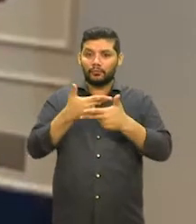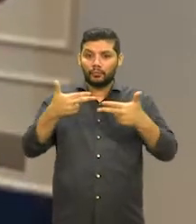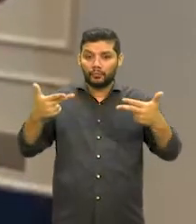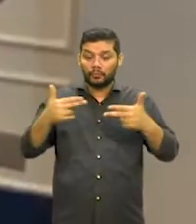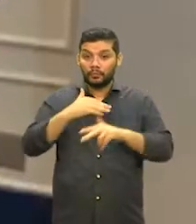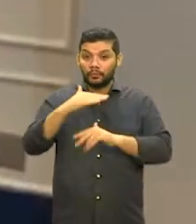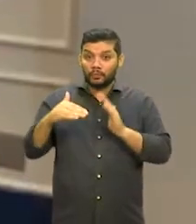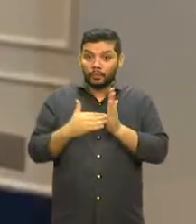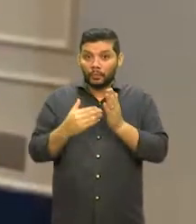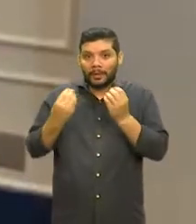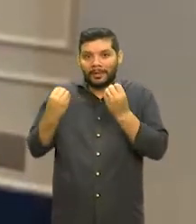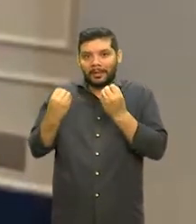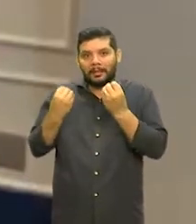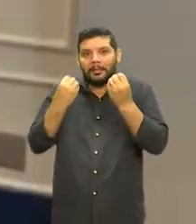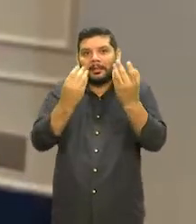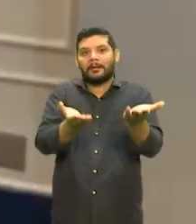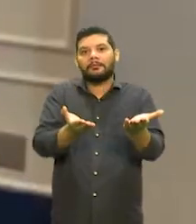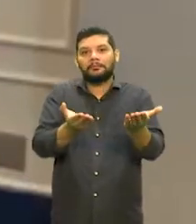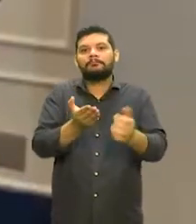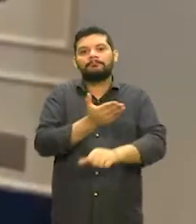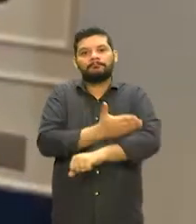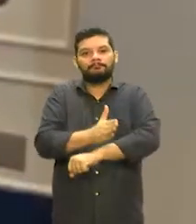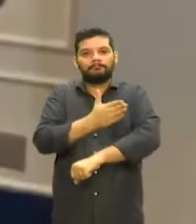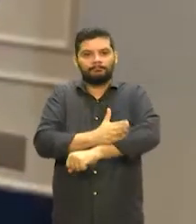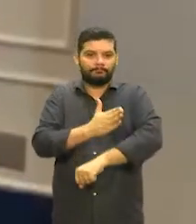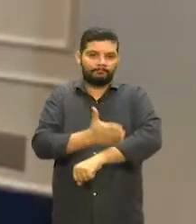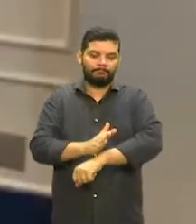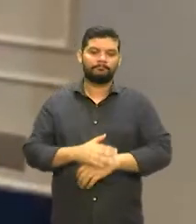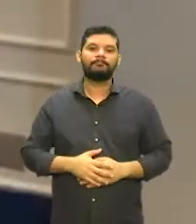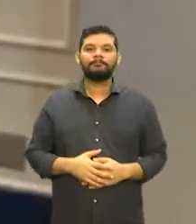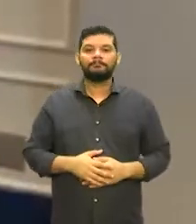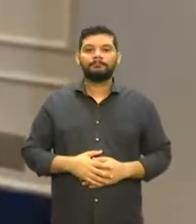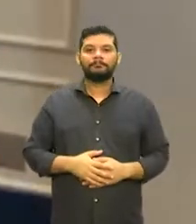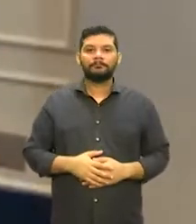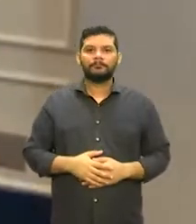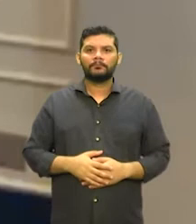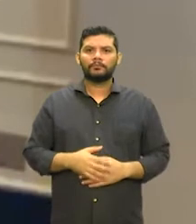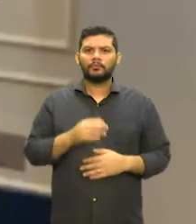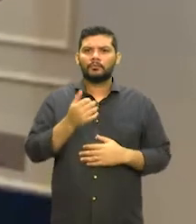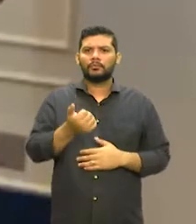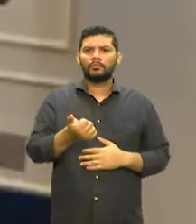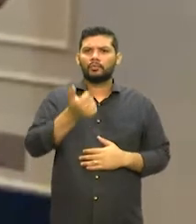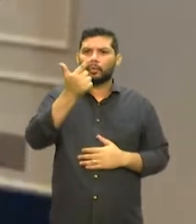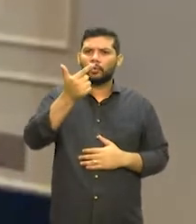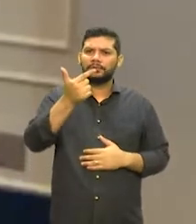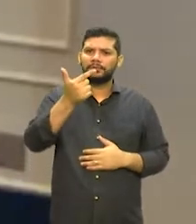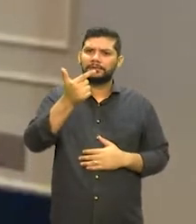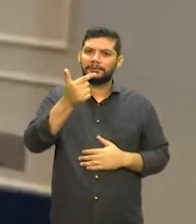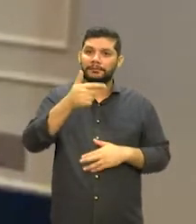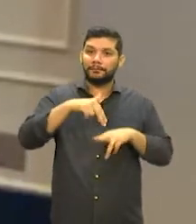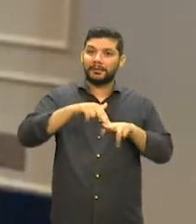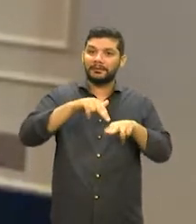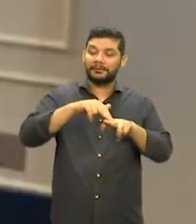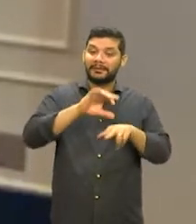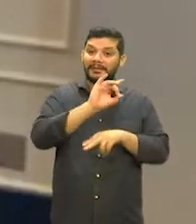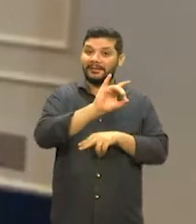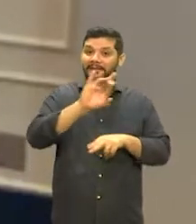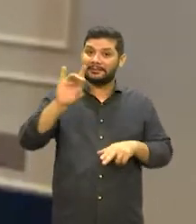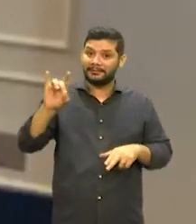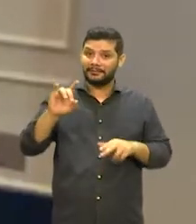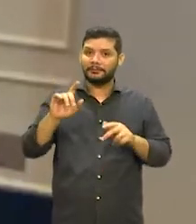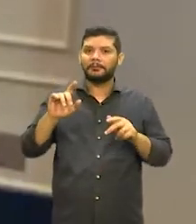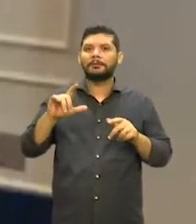Prefeitura para poder exercer as suas atividades. Então, são quase 12 pranchas por cada uma das escolinhas, entre pranchas de surf, de